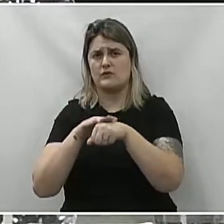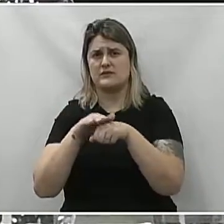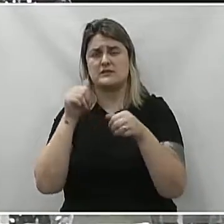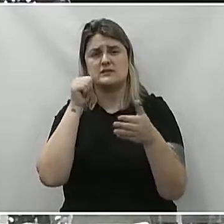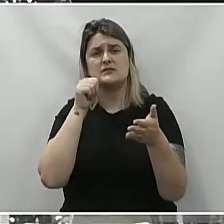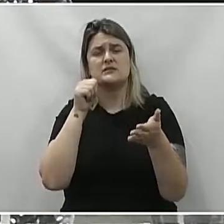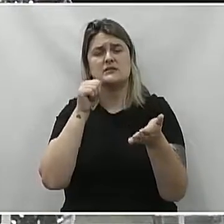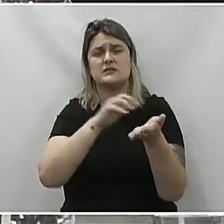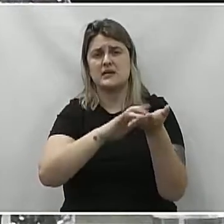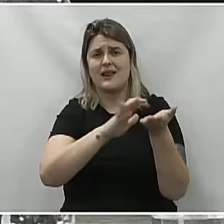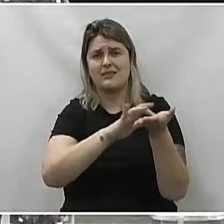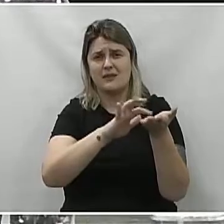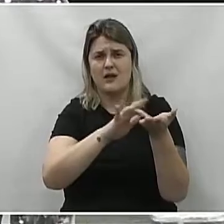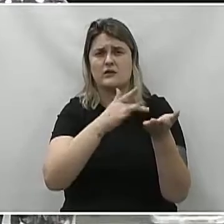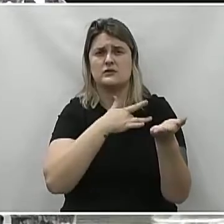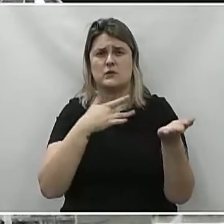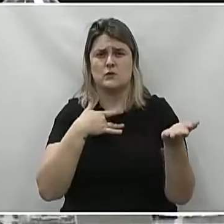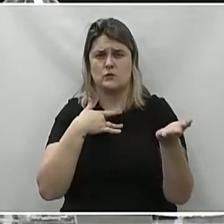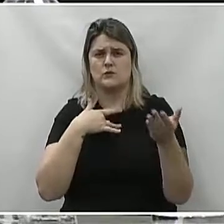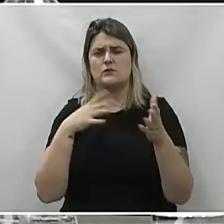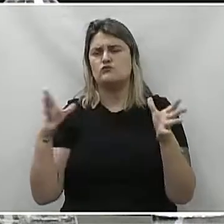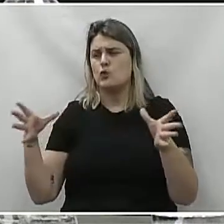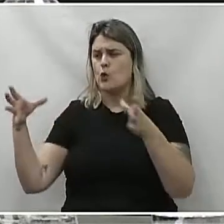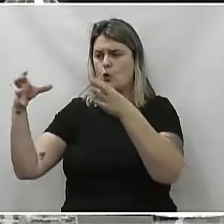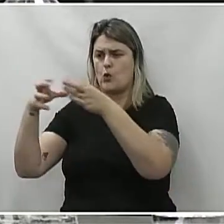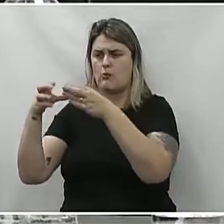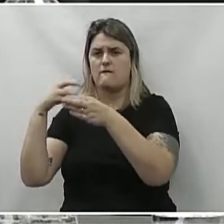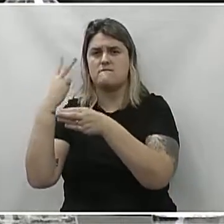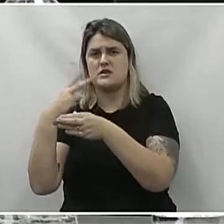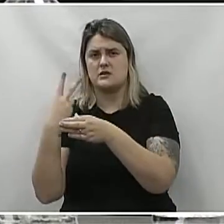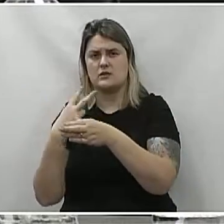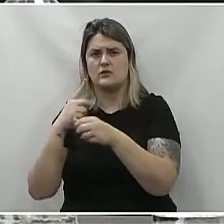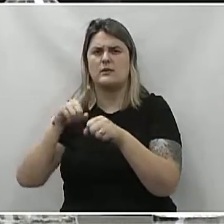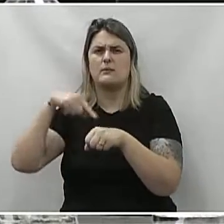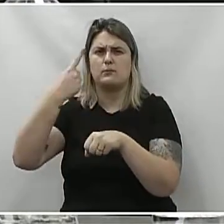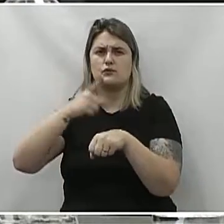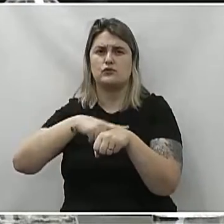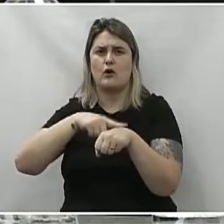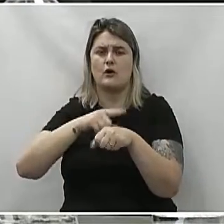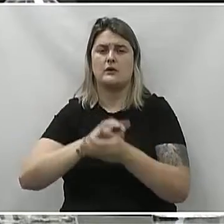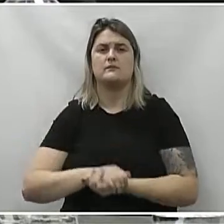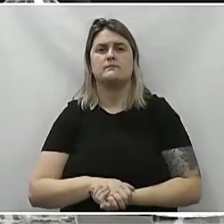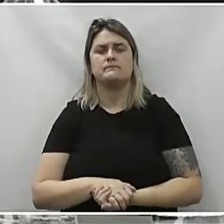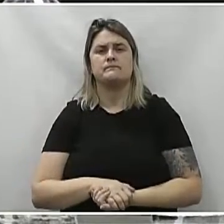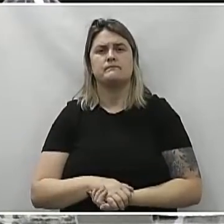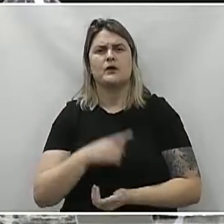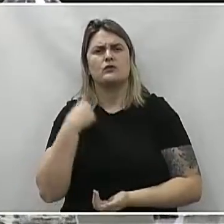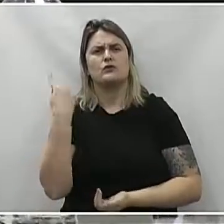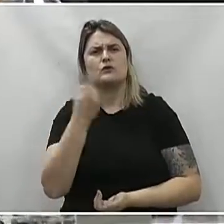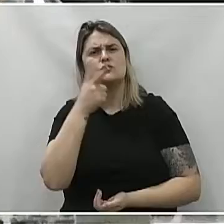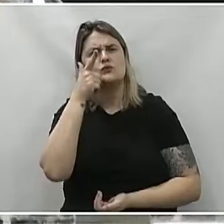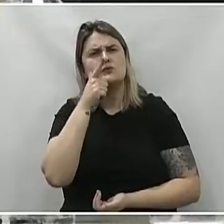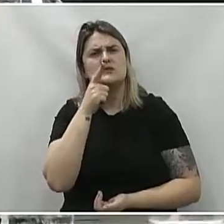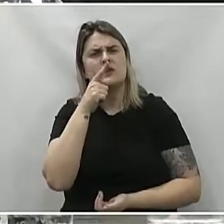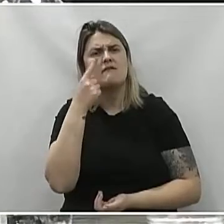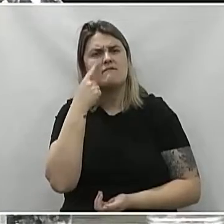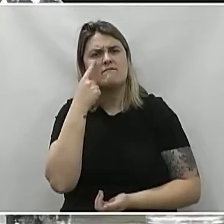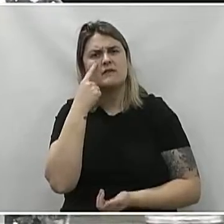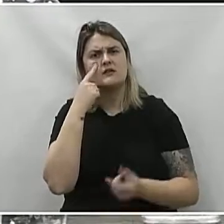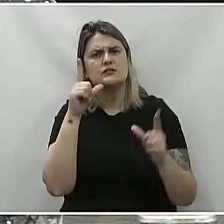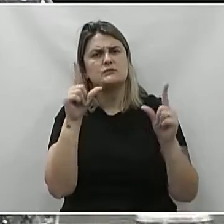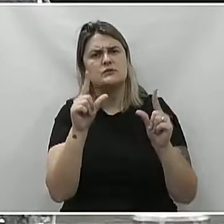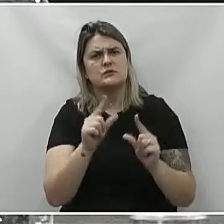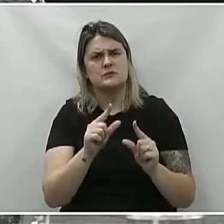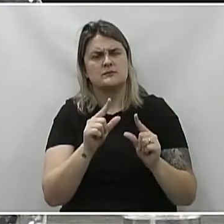a secretaria em estilo mutirão, fora da hora, para nós conseguirmos dar uma amenizada,